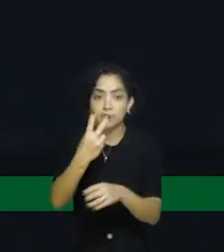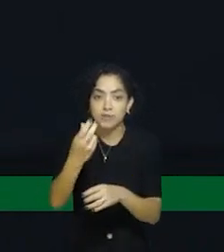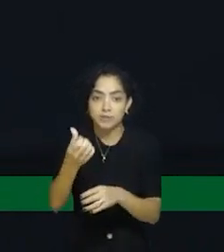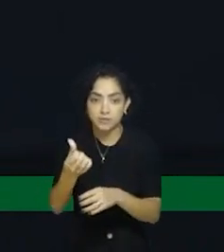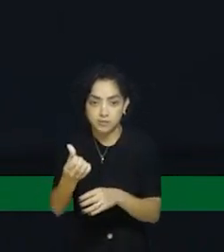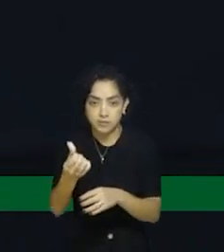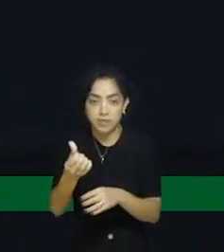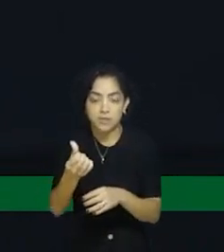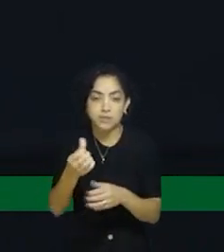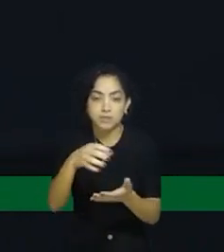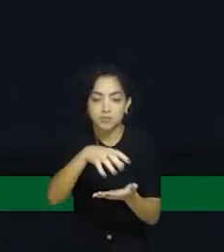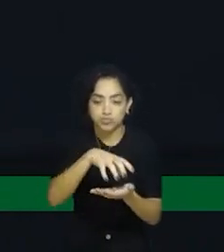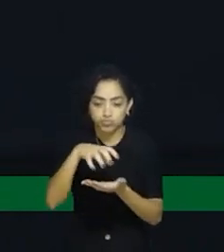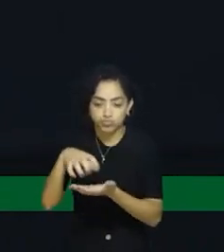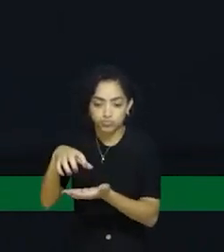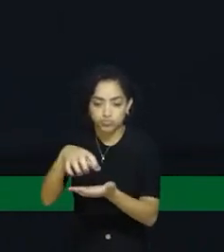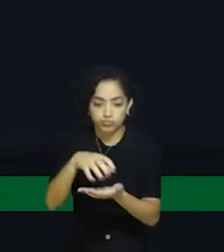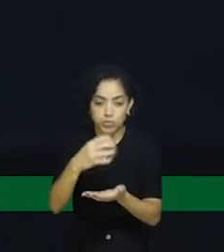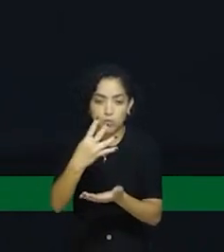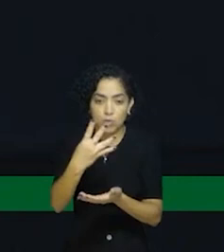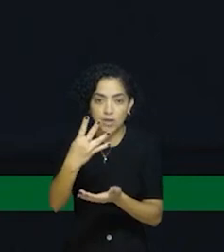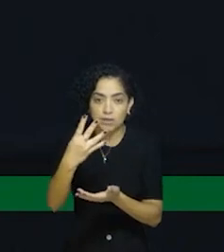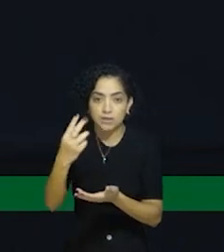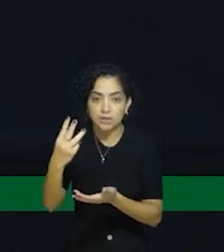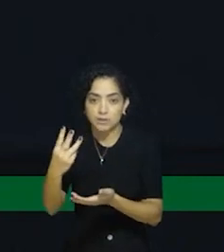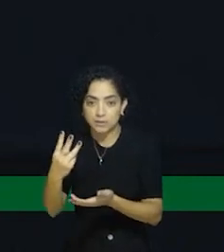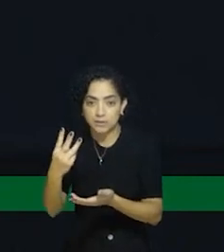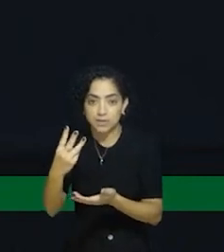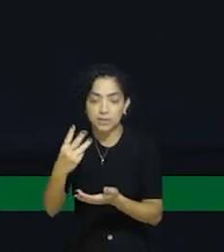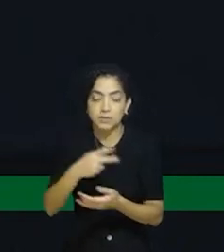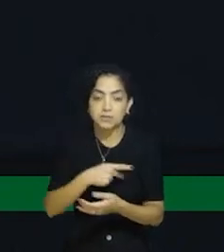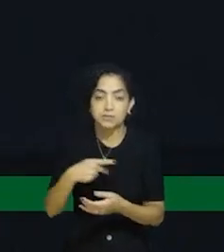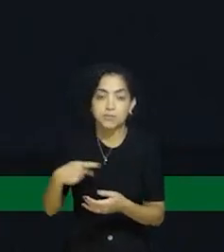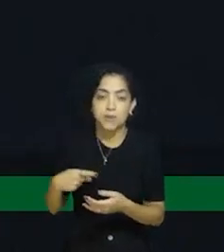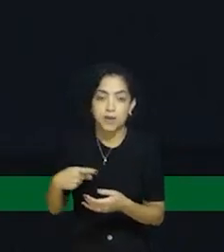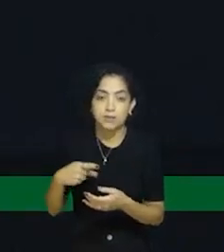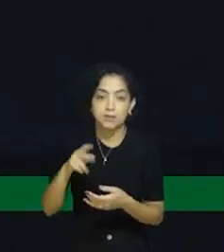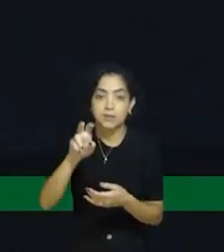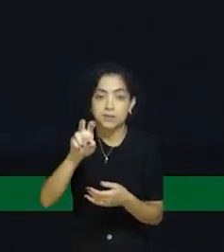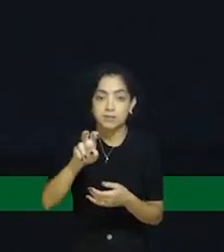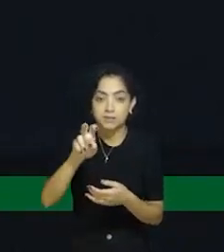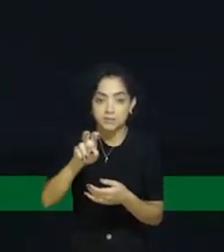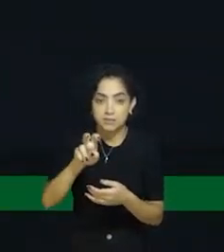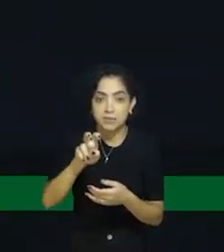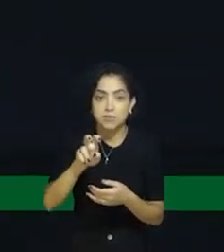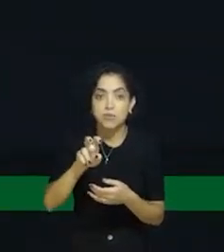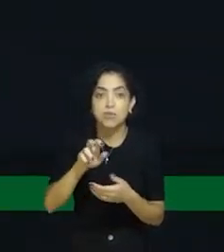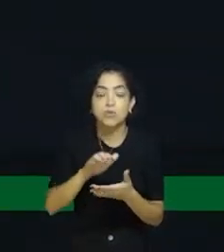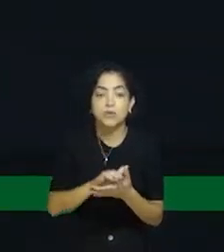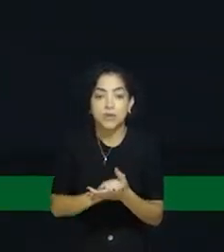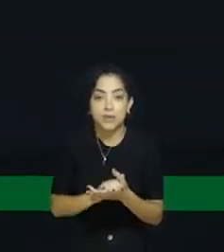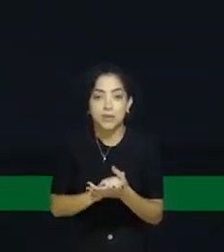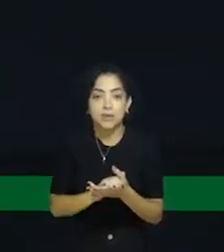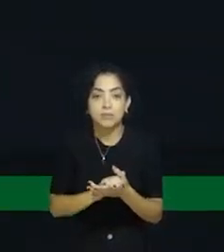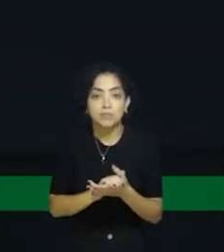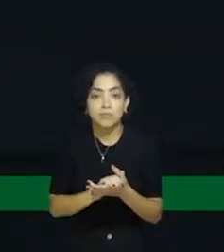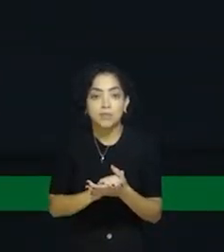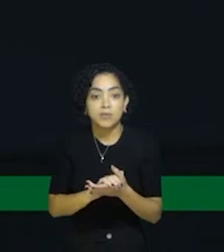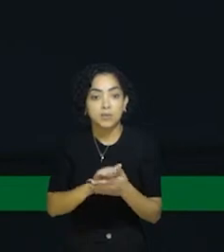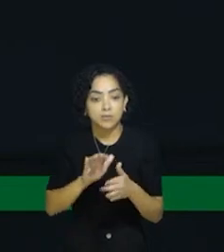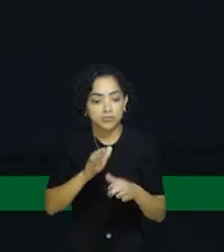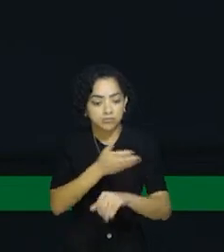43 padres, 6 diáconos permanentes e 5 seminaristas que se preparam para serem padres,